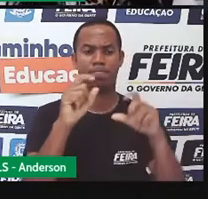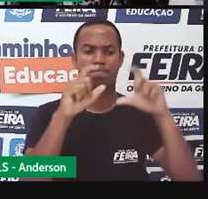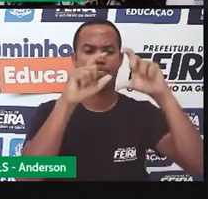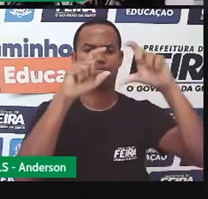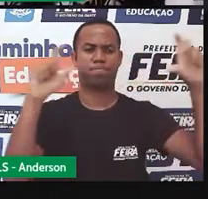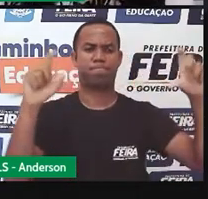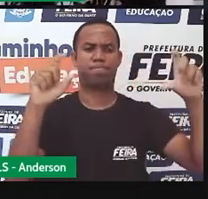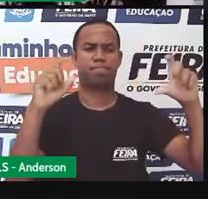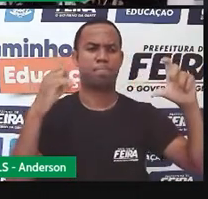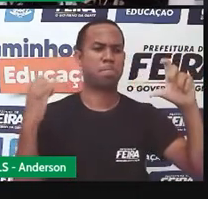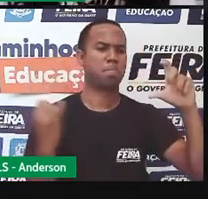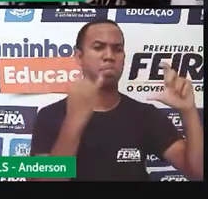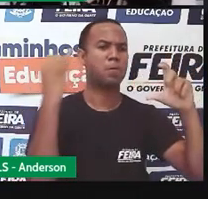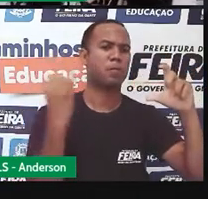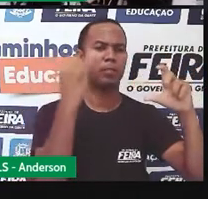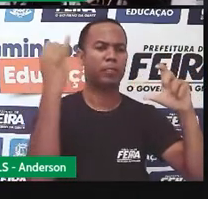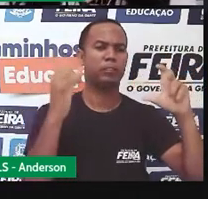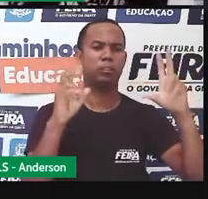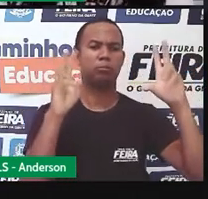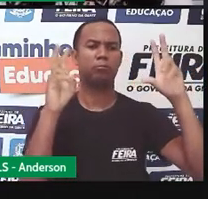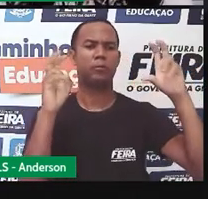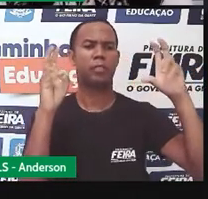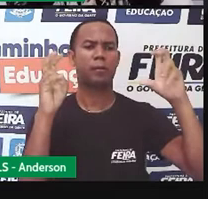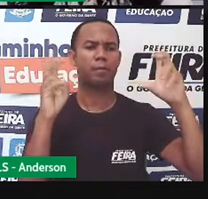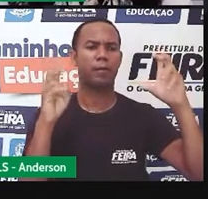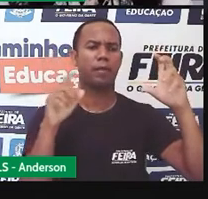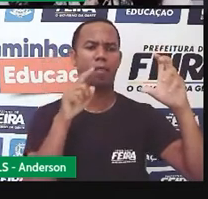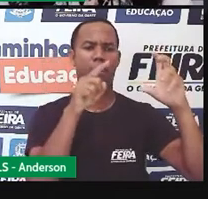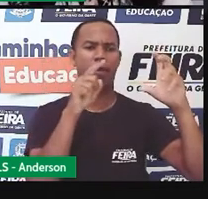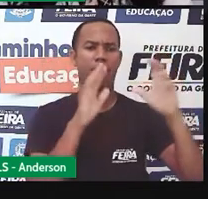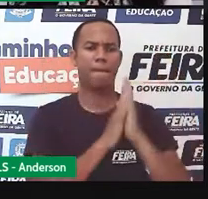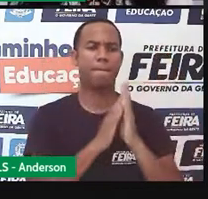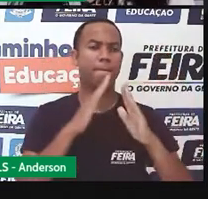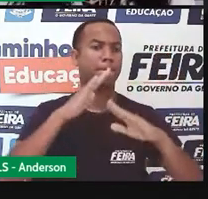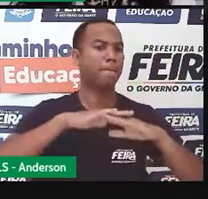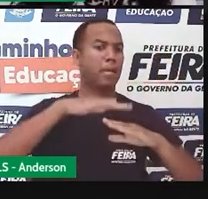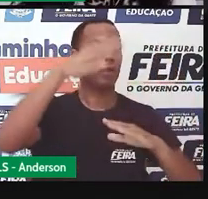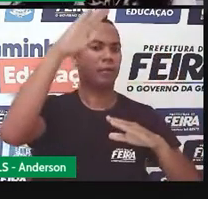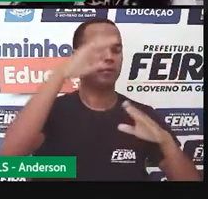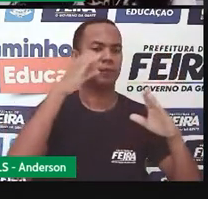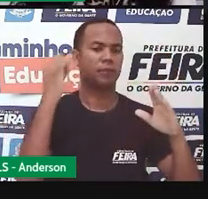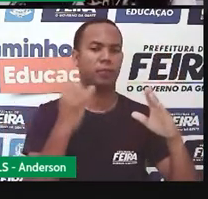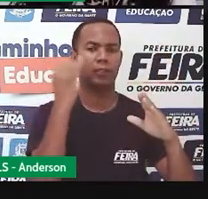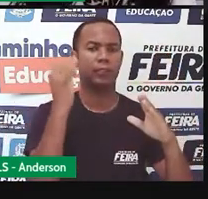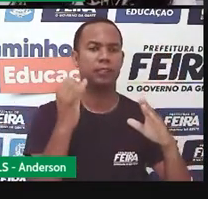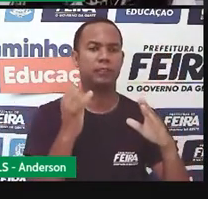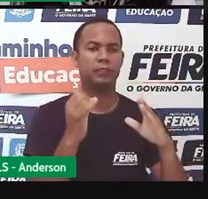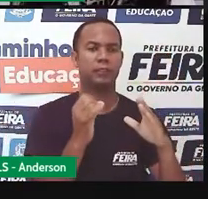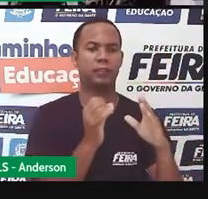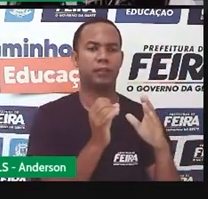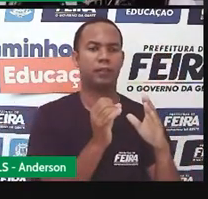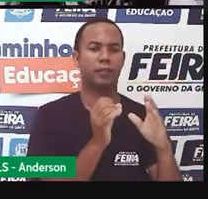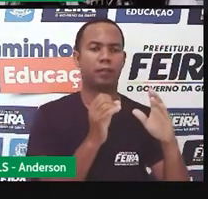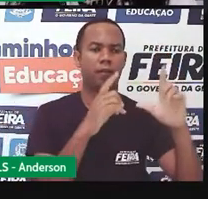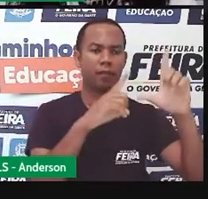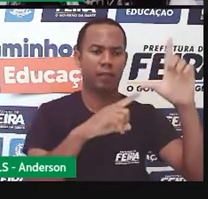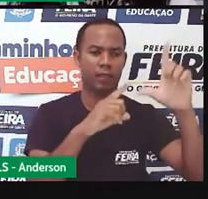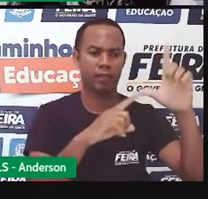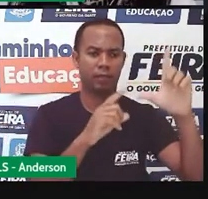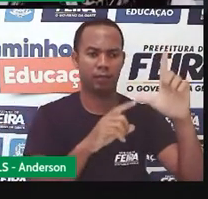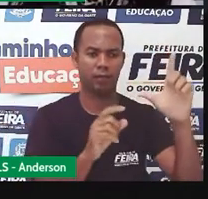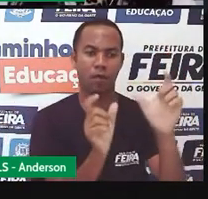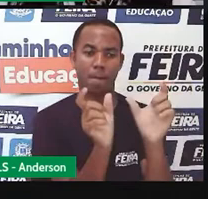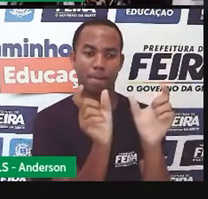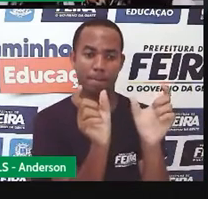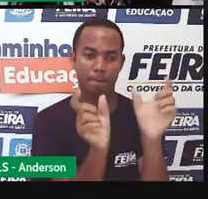que resume o tema abordado em um outro maior. As letras são menores, o texto é